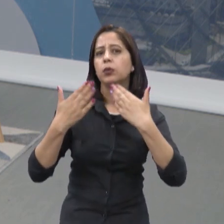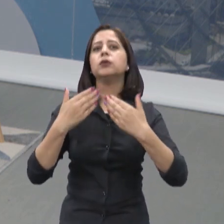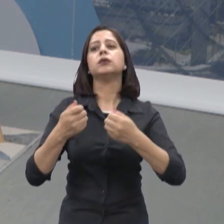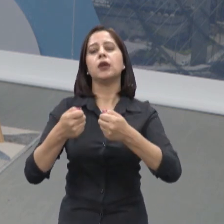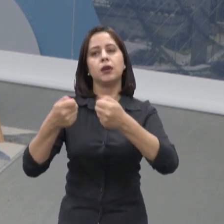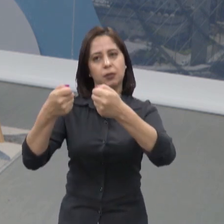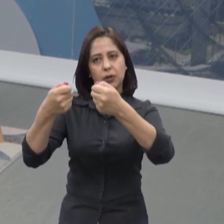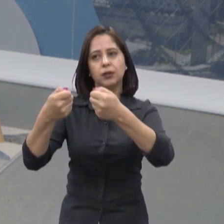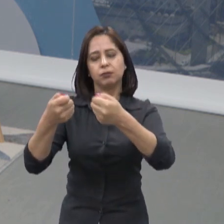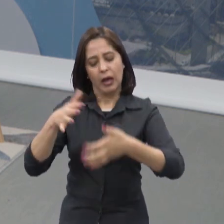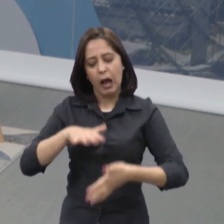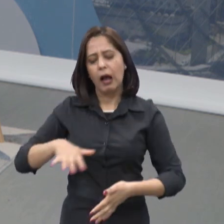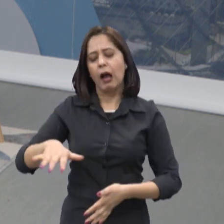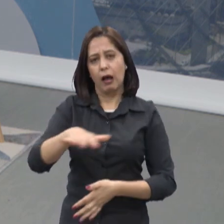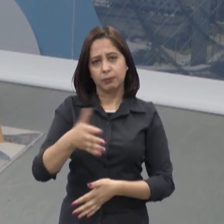cenário